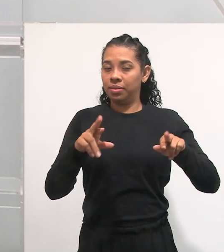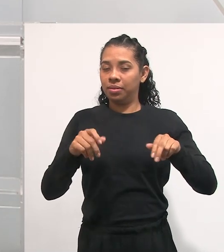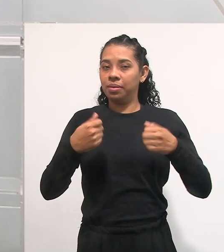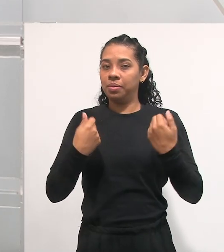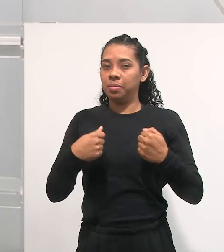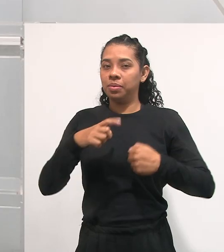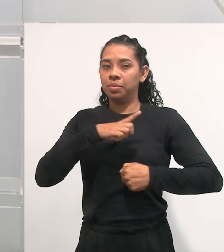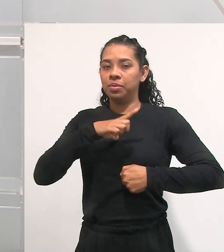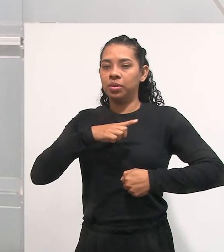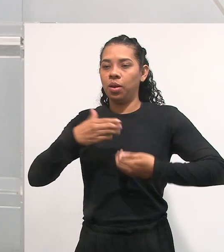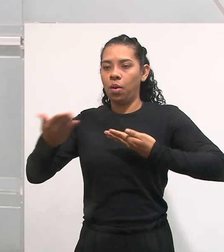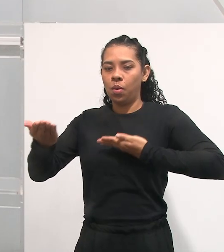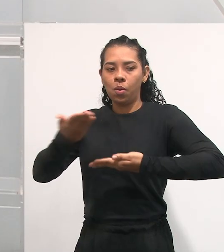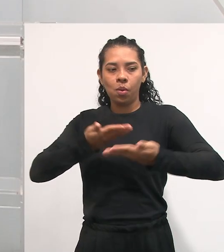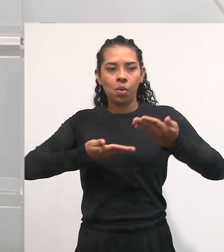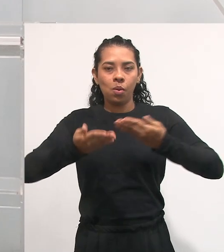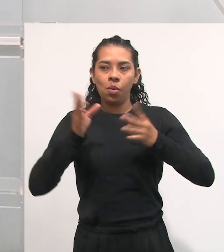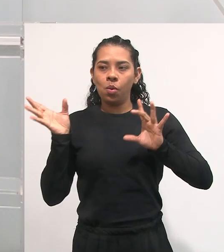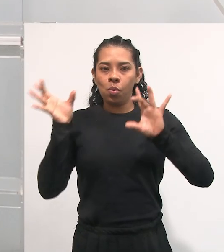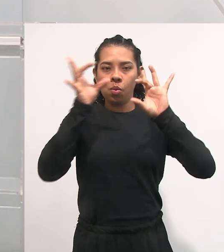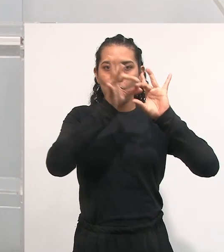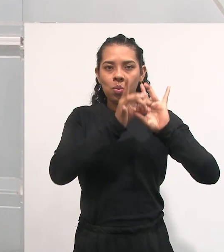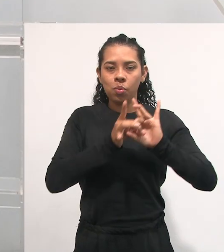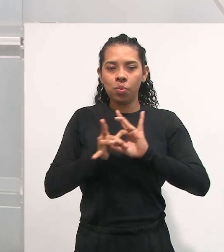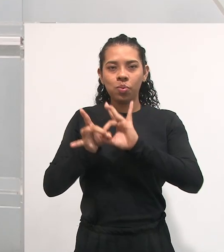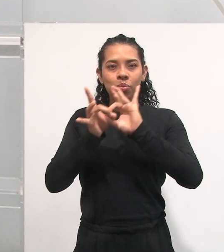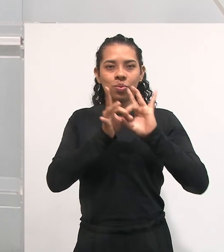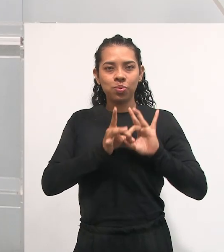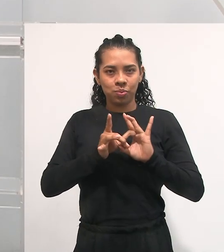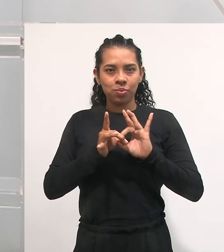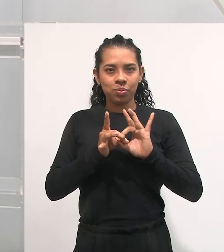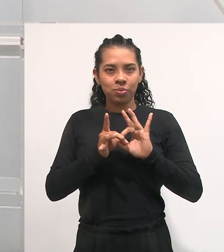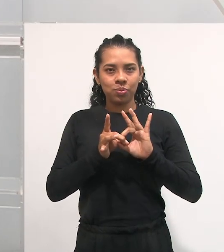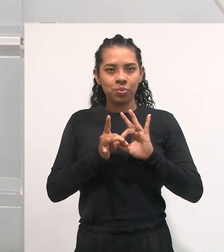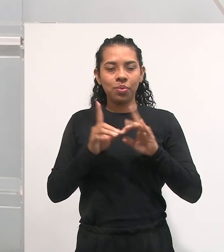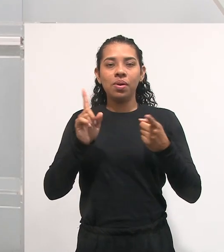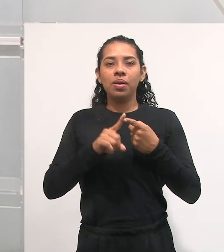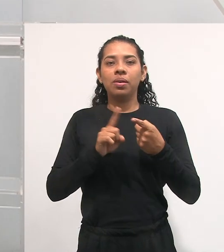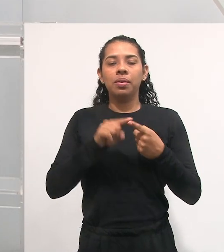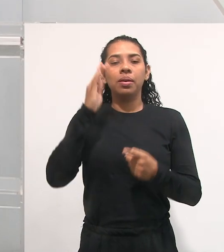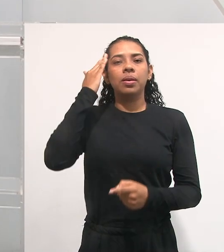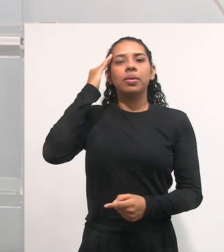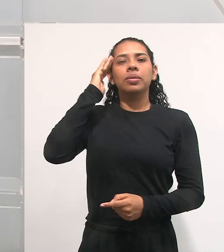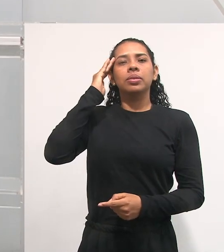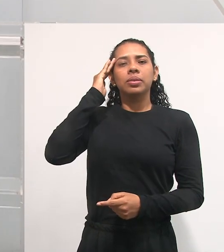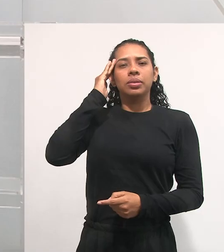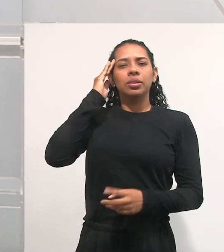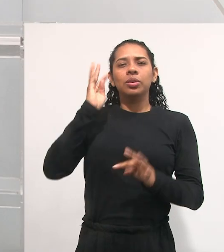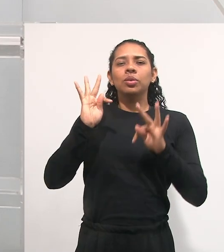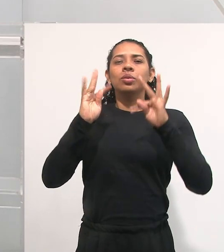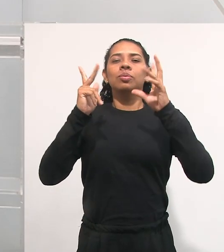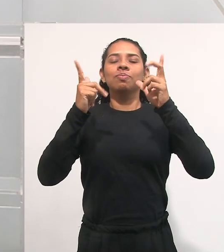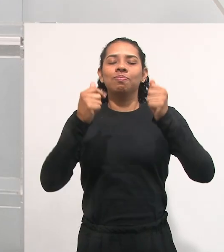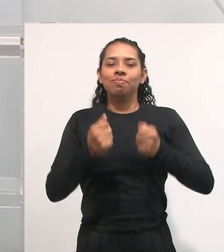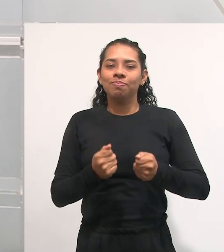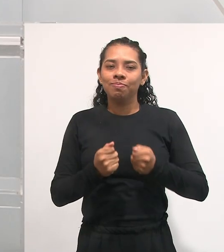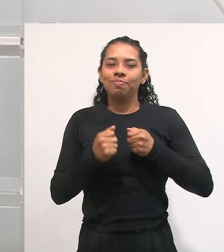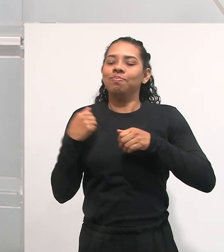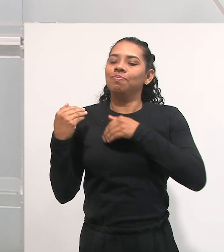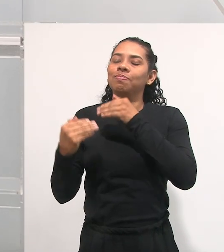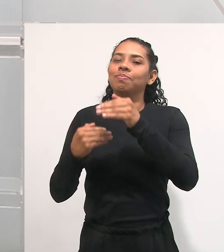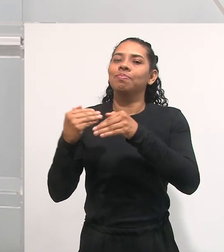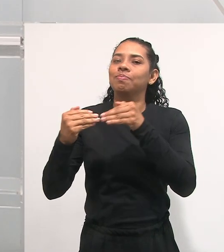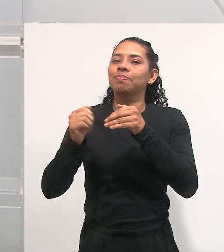novas conexões, num entendimento de que os processos avaliativos, eles estão imbricados nas